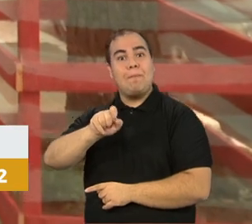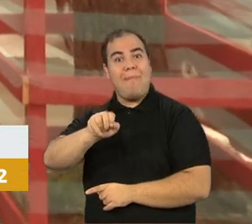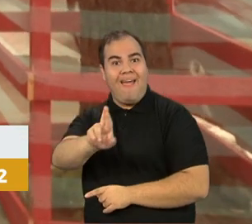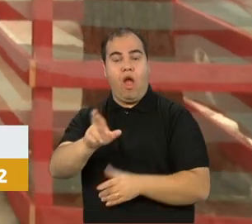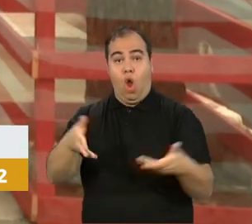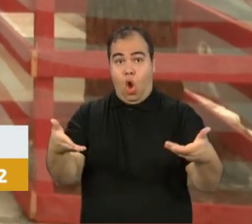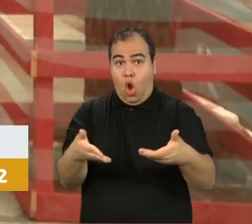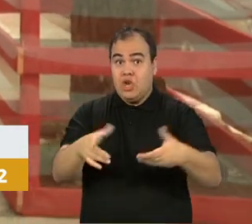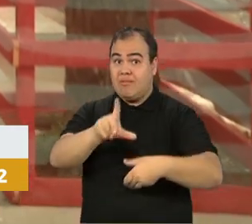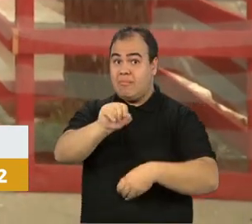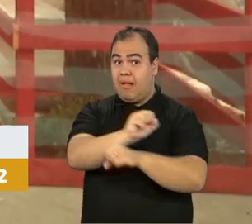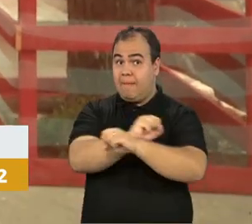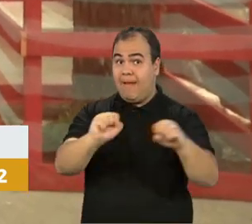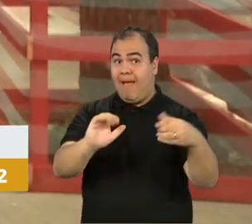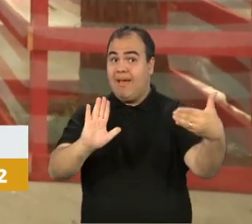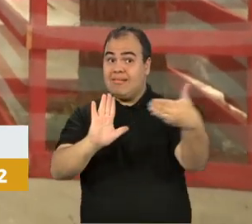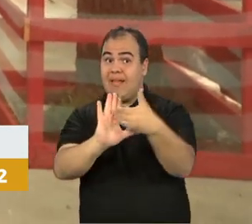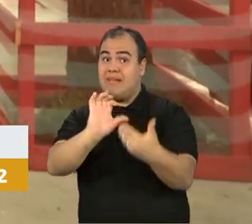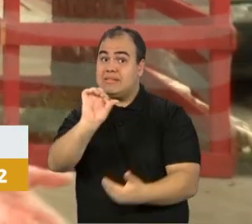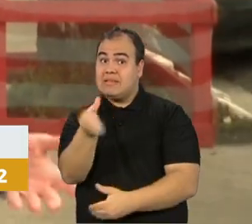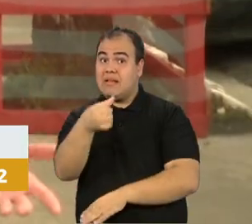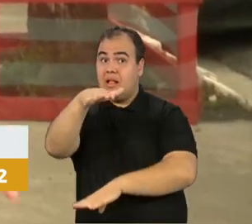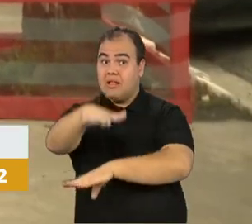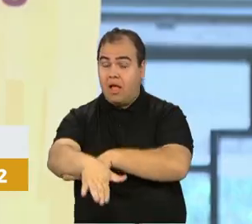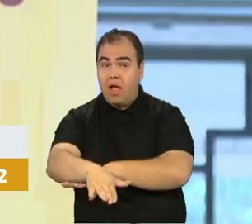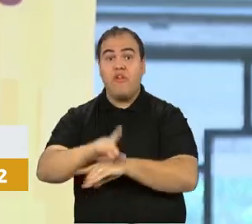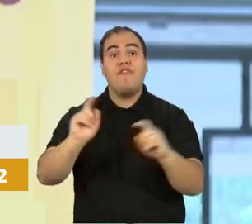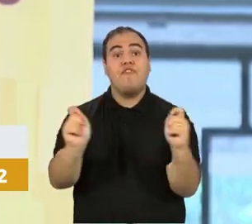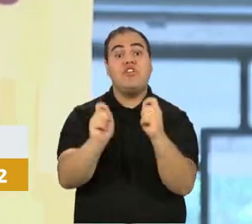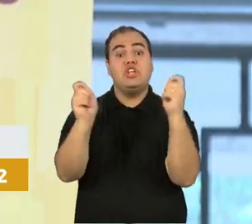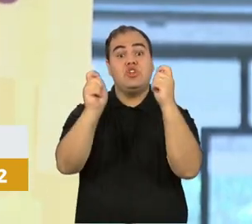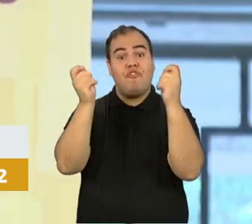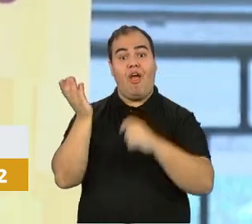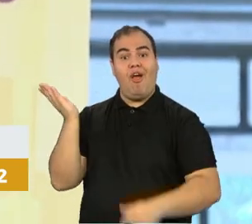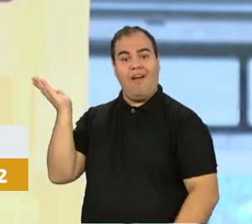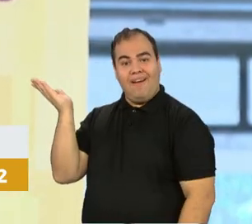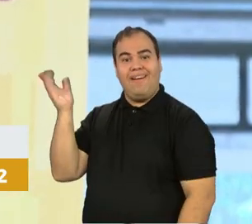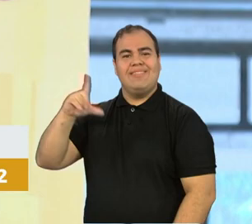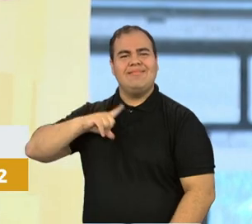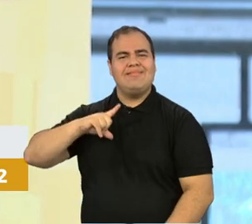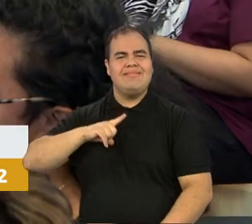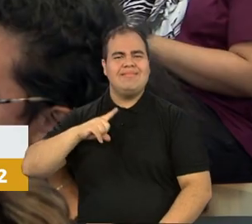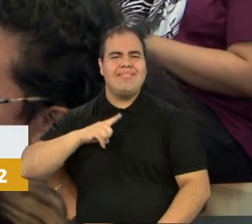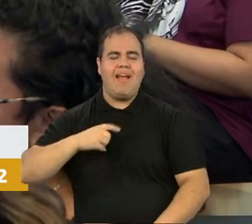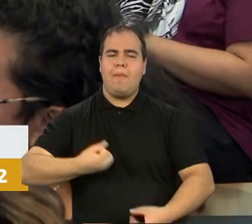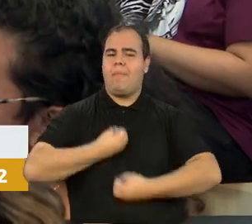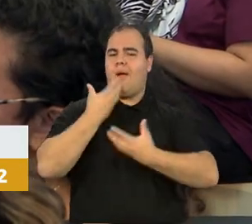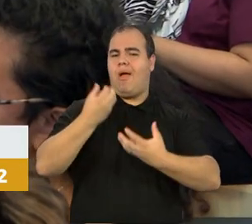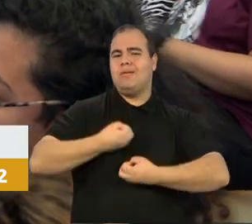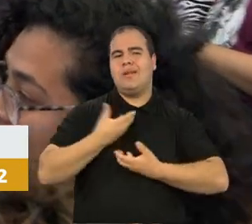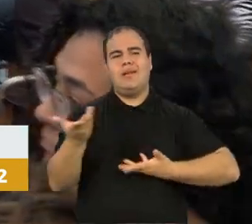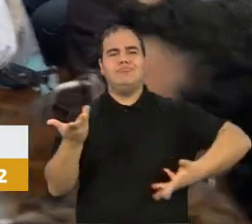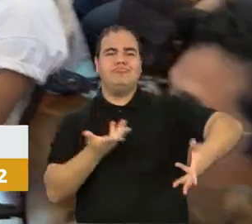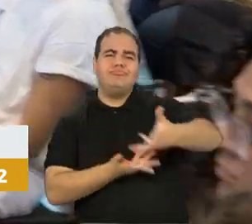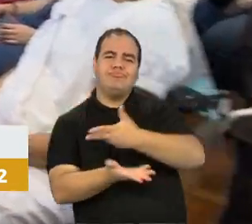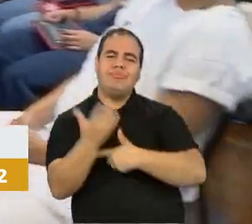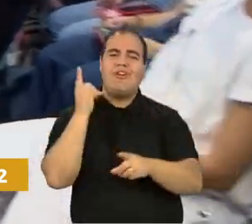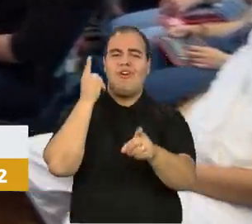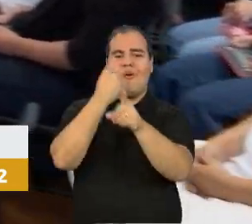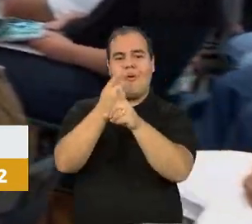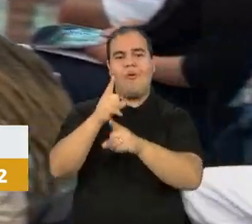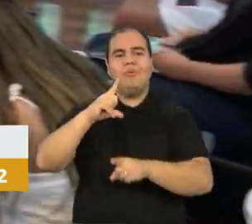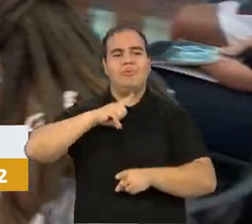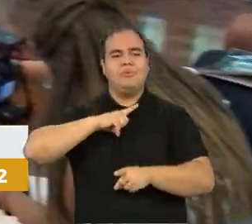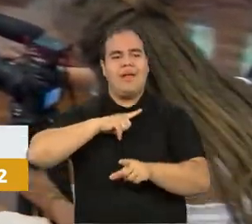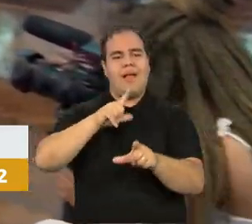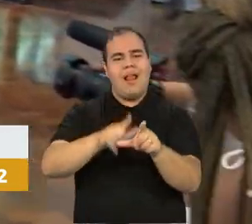10 da manhã às 6 da tarde, o festival Mário de Andrade também promove saraus e encontros, como a conversa sobre composição de